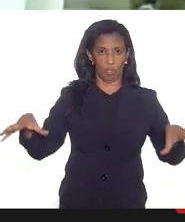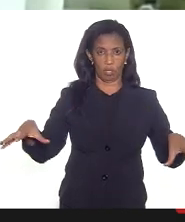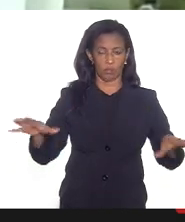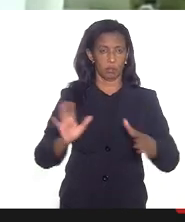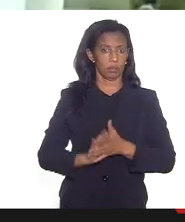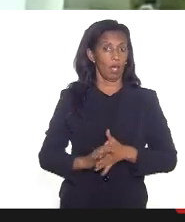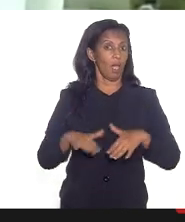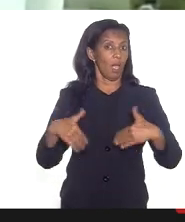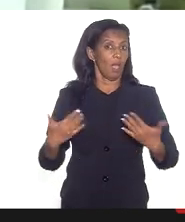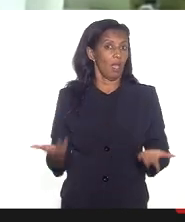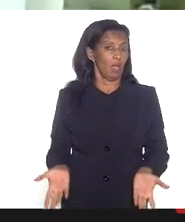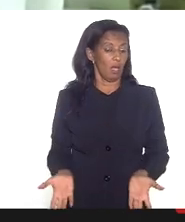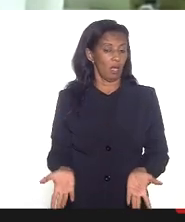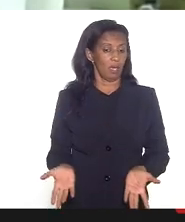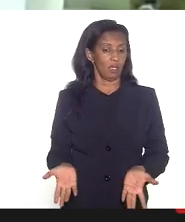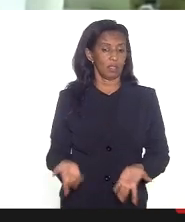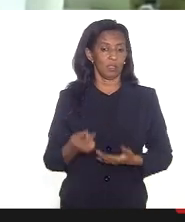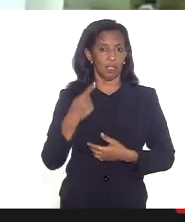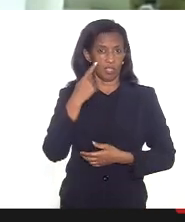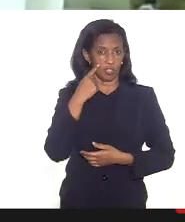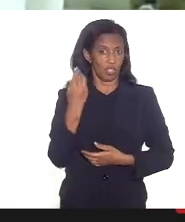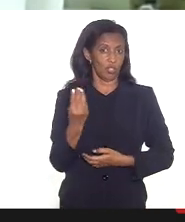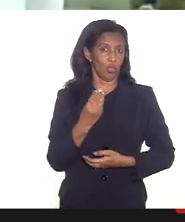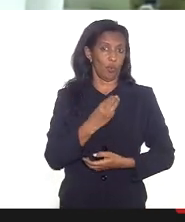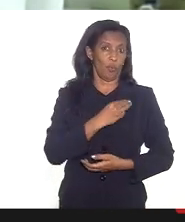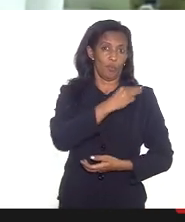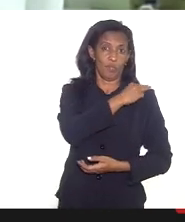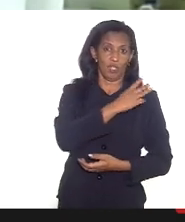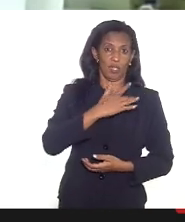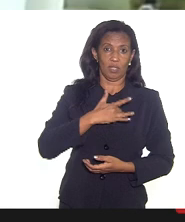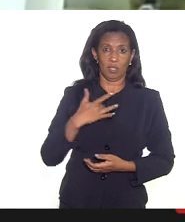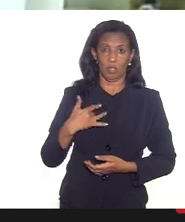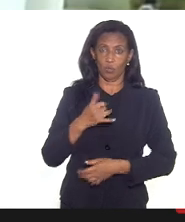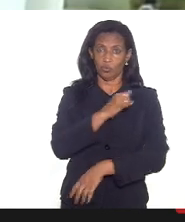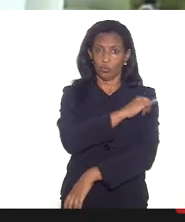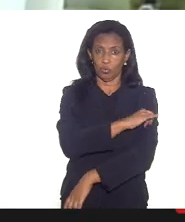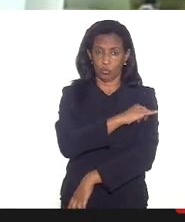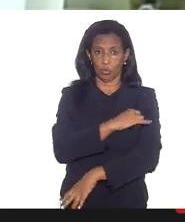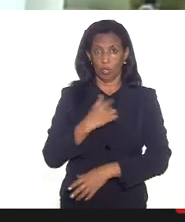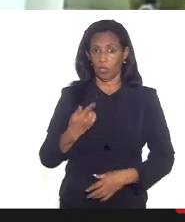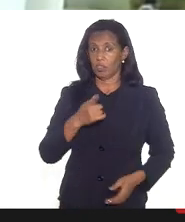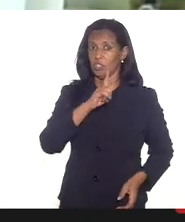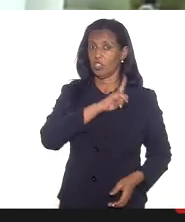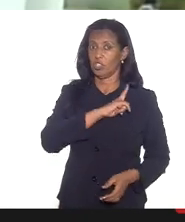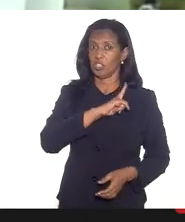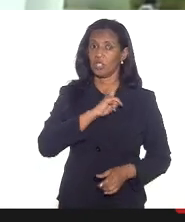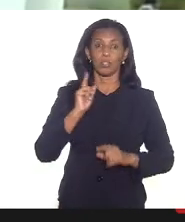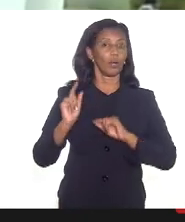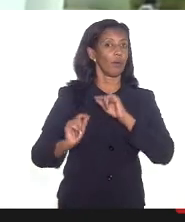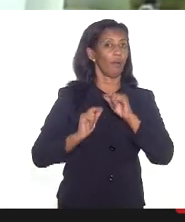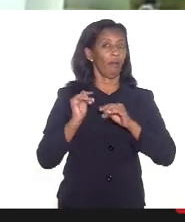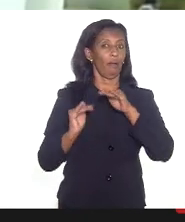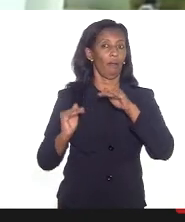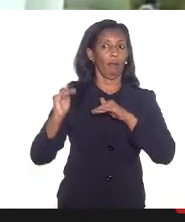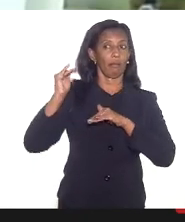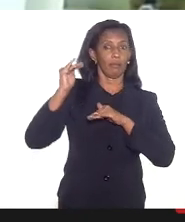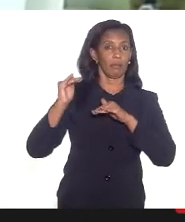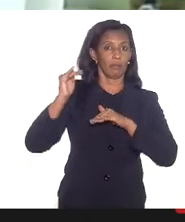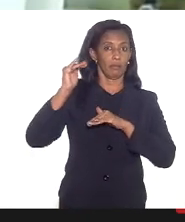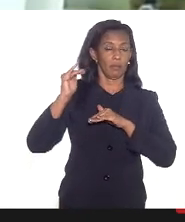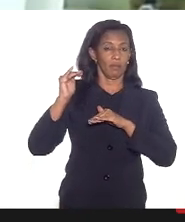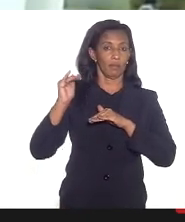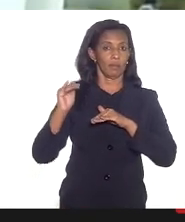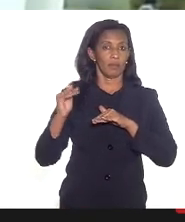aí veio uma questão a gente como o ministério da saúde no Rio a nossa gestão é a nível das unidades